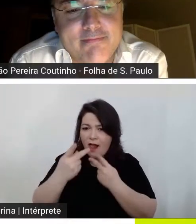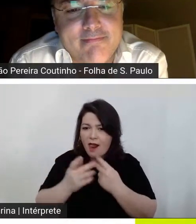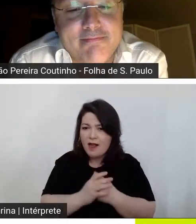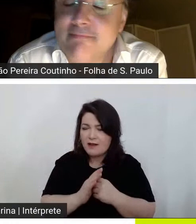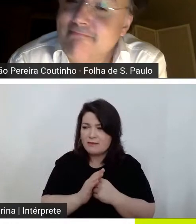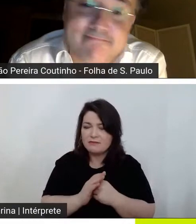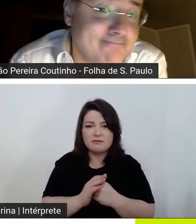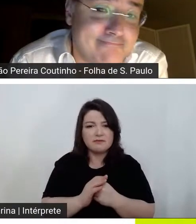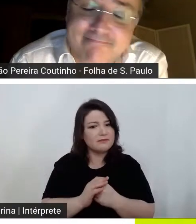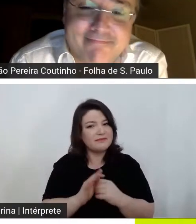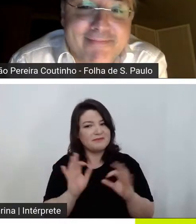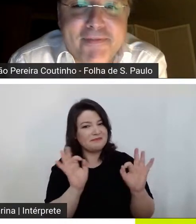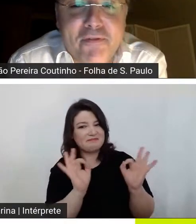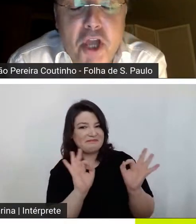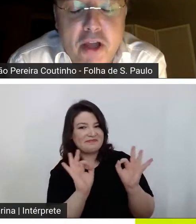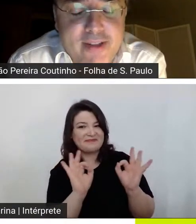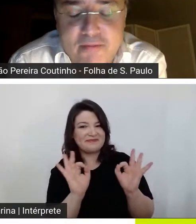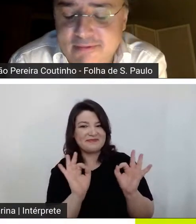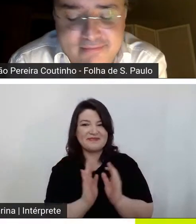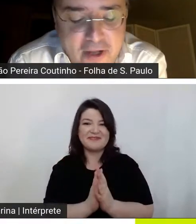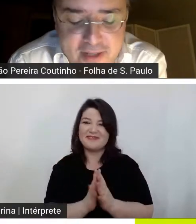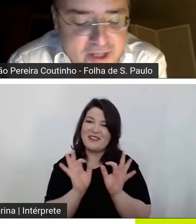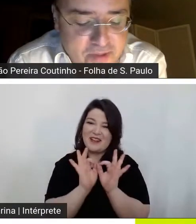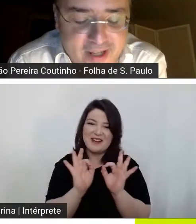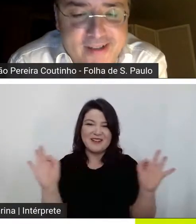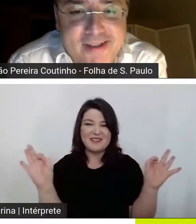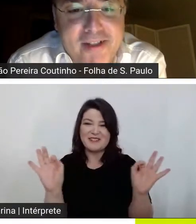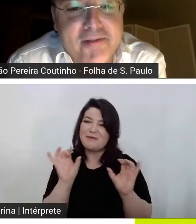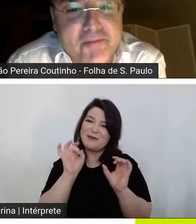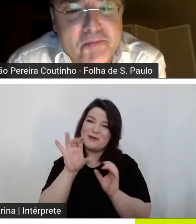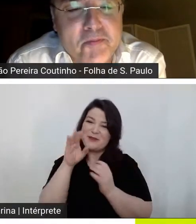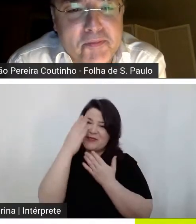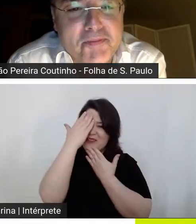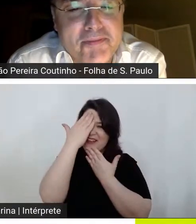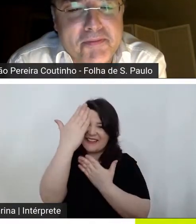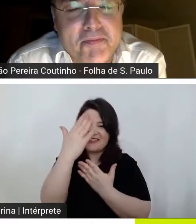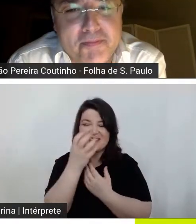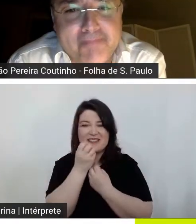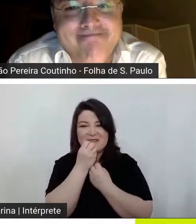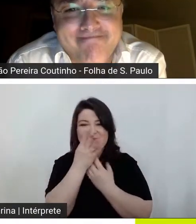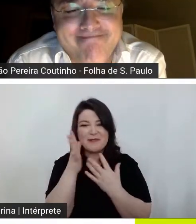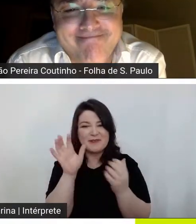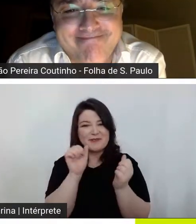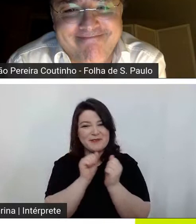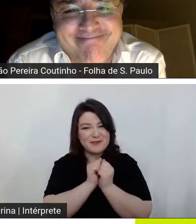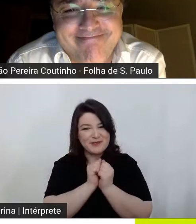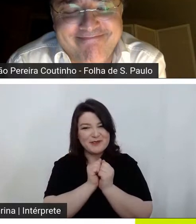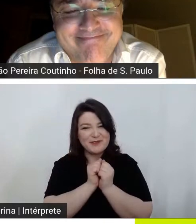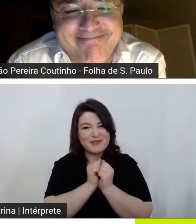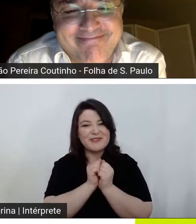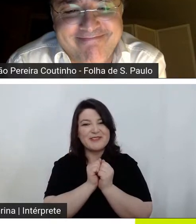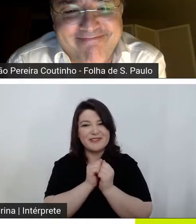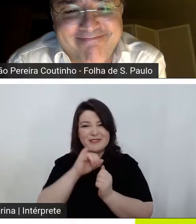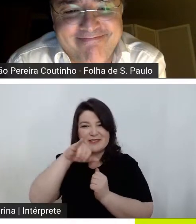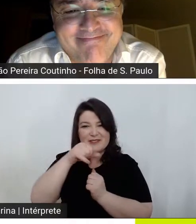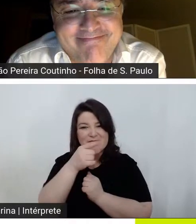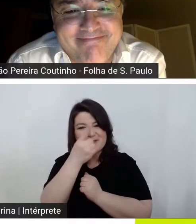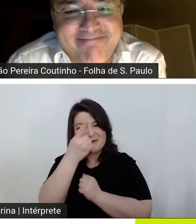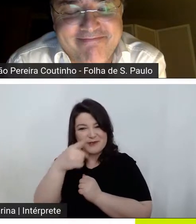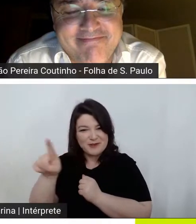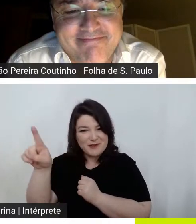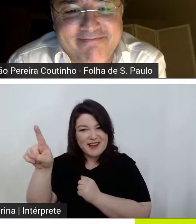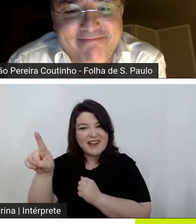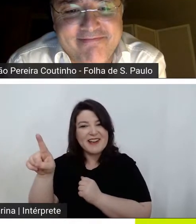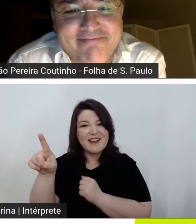encerrar não foi ótimo foi muito bom estar com você o João as pessoas